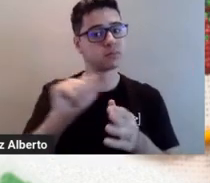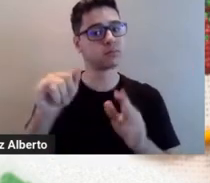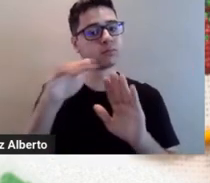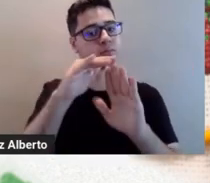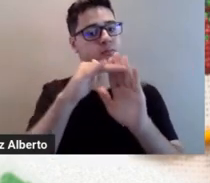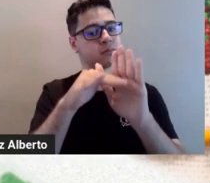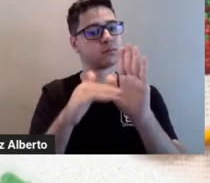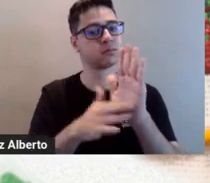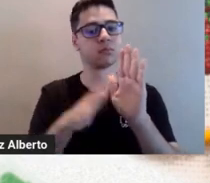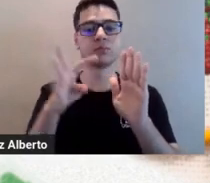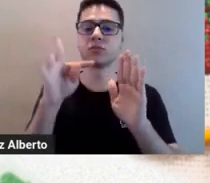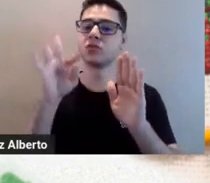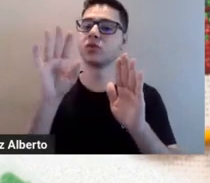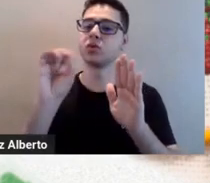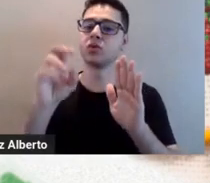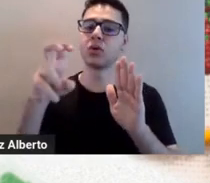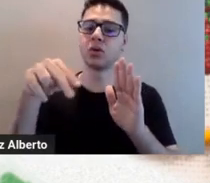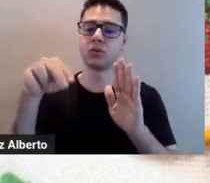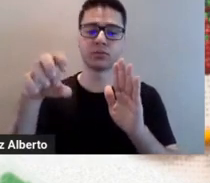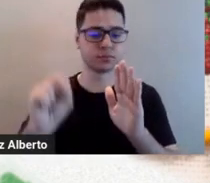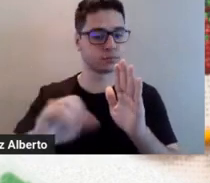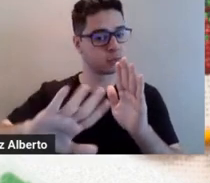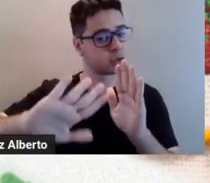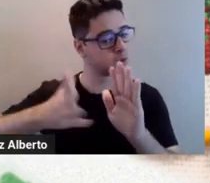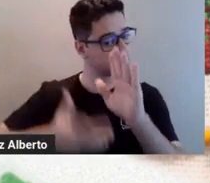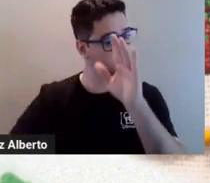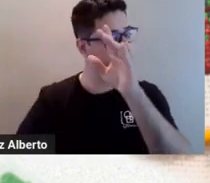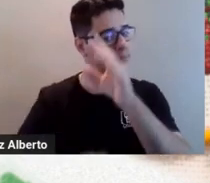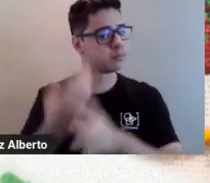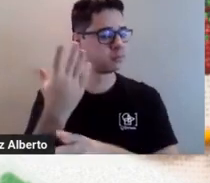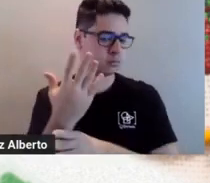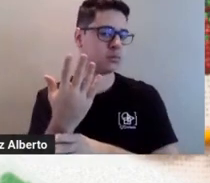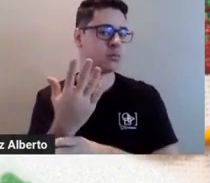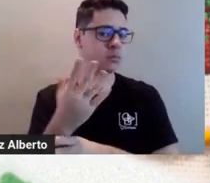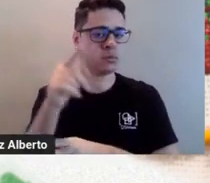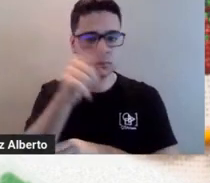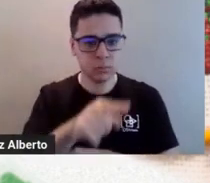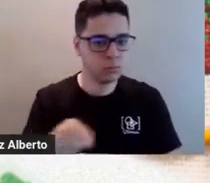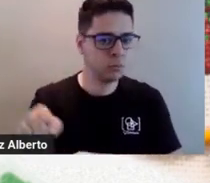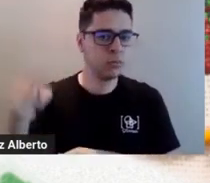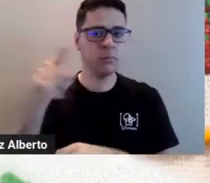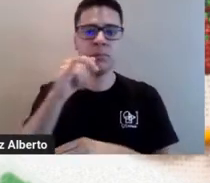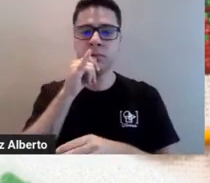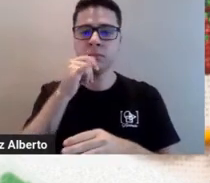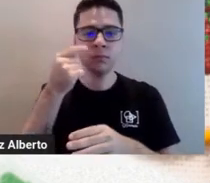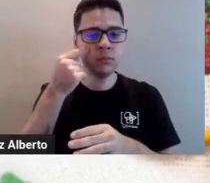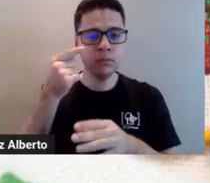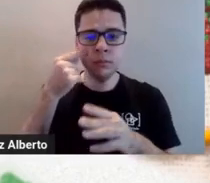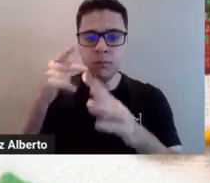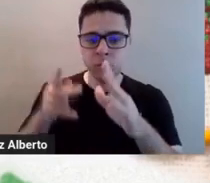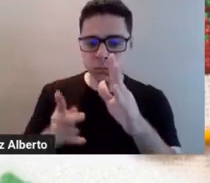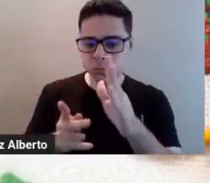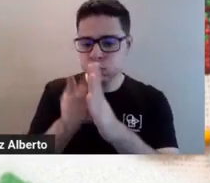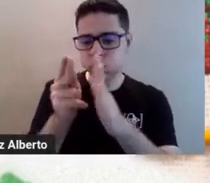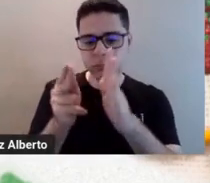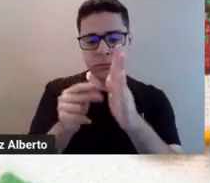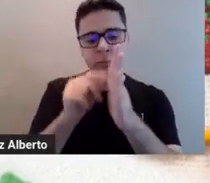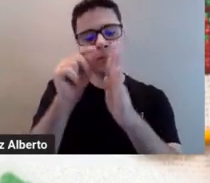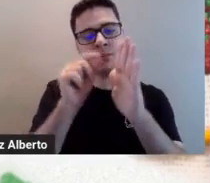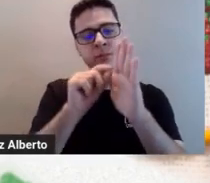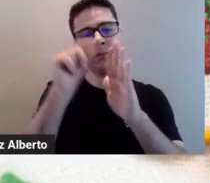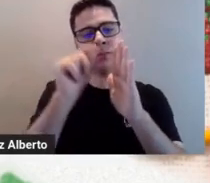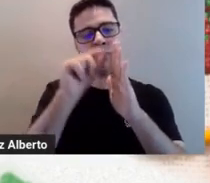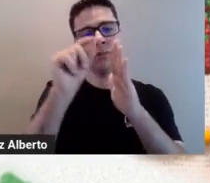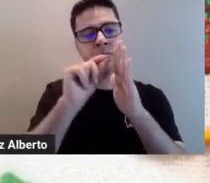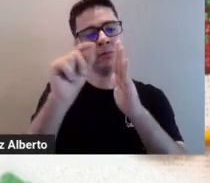tons. Pra construir o nosso círculo. Ele tá feito ali no ponto reto. Vou mostrar pra vocês na